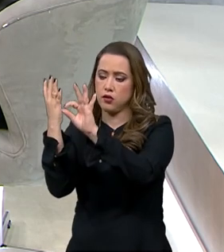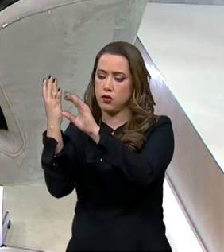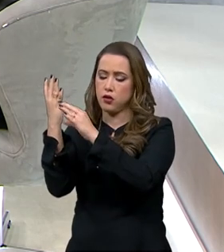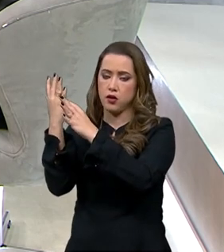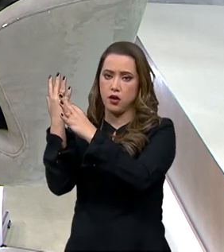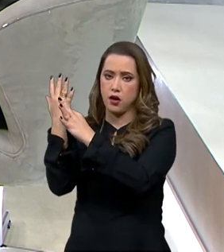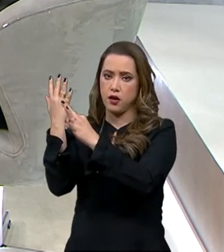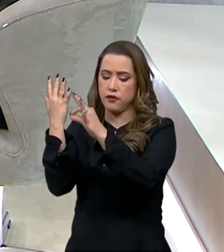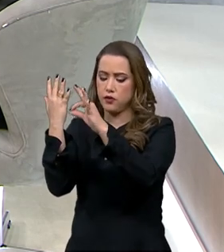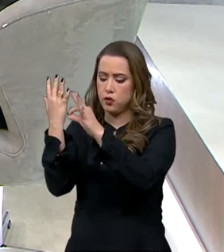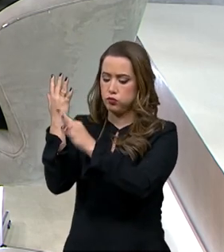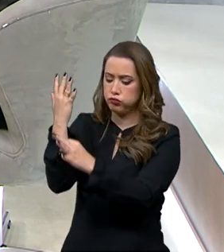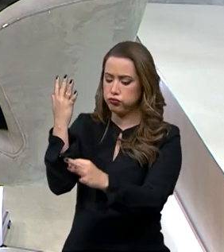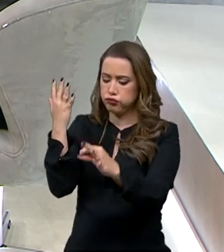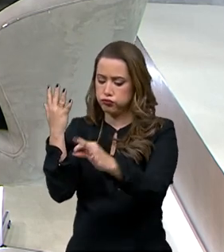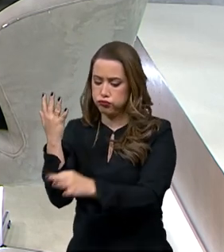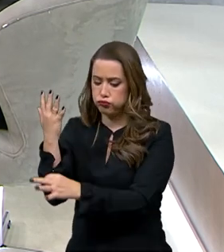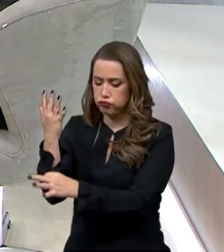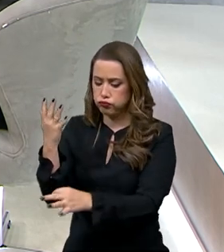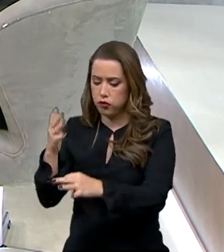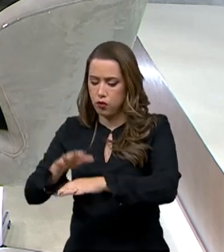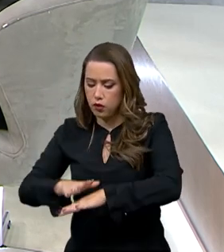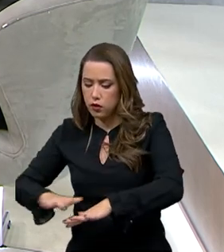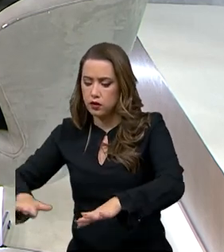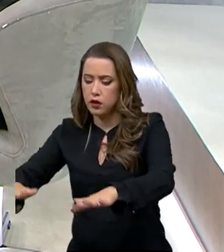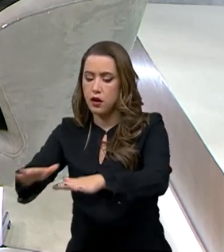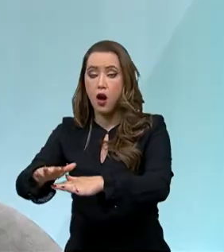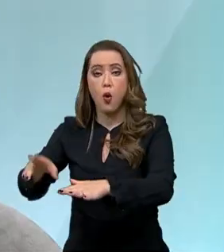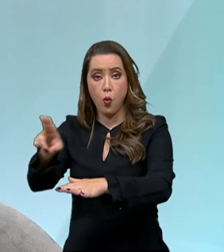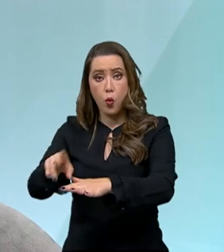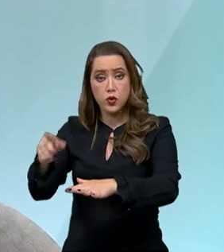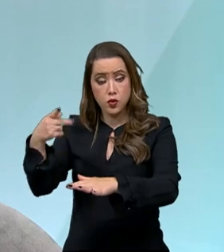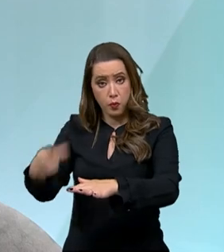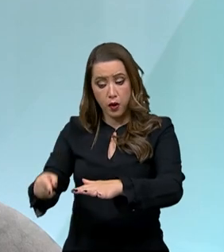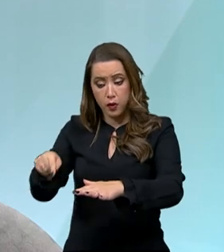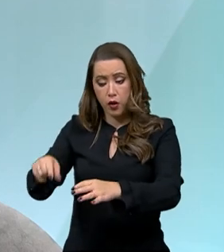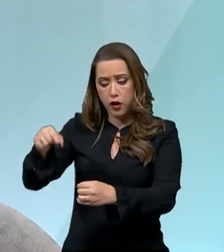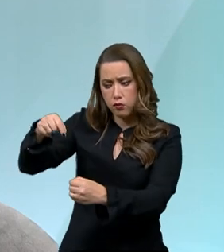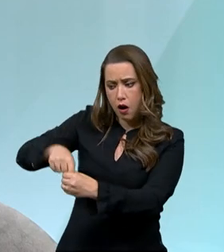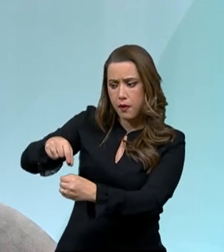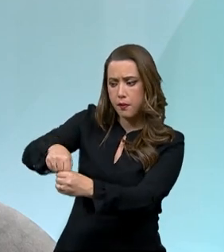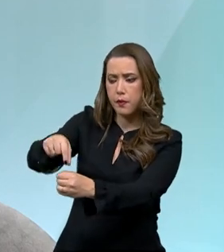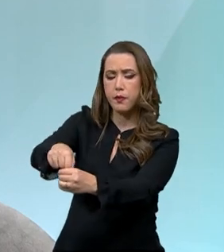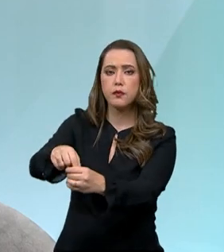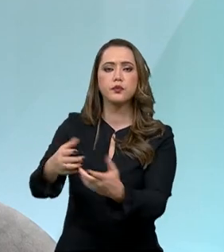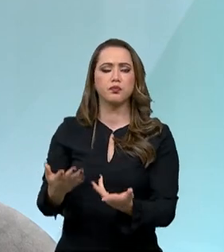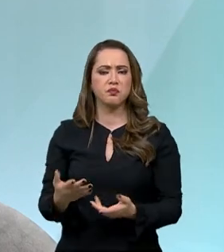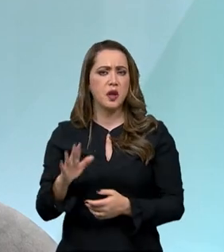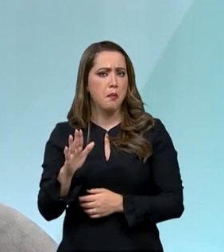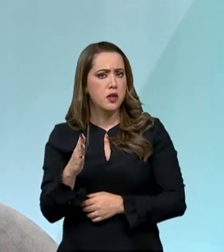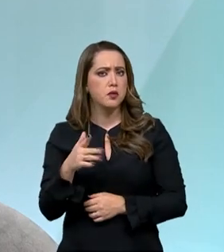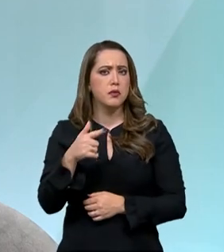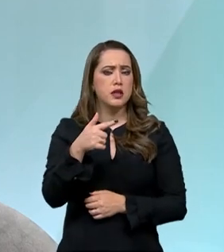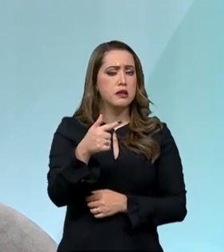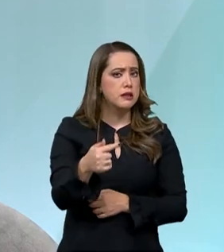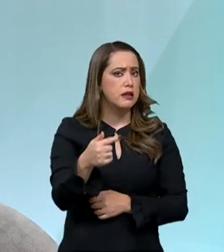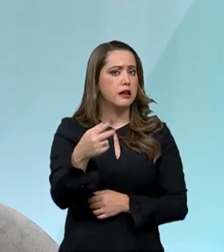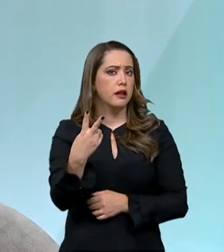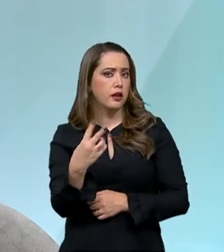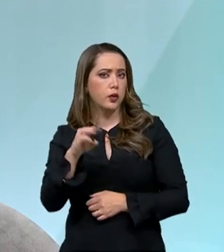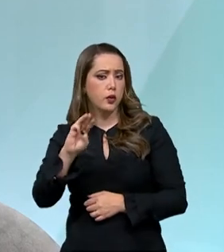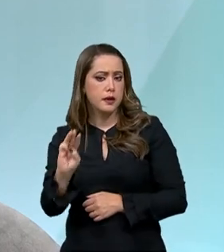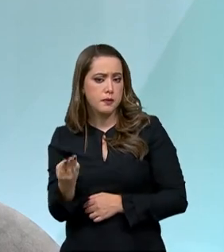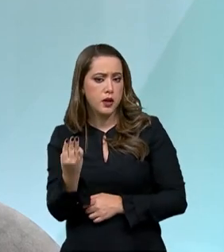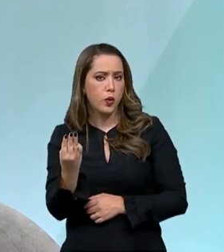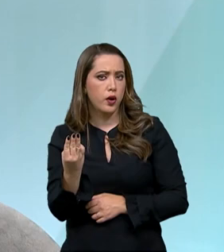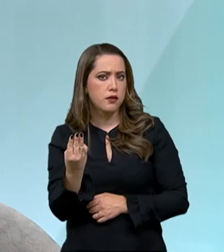Isso, percentualmente, daria quanto da área plantada, mais ou área plantada com grãos, aproximadamente 72 milhões em primeira e